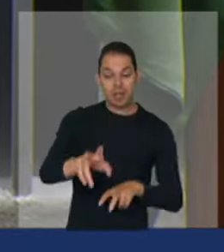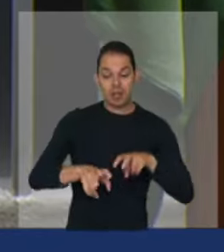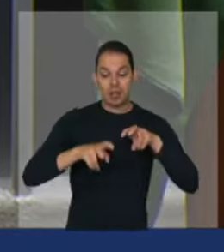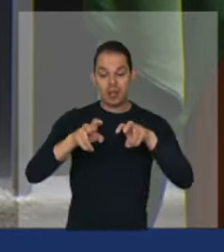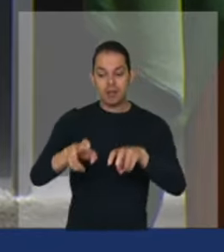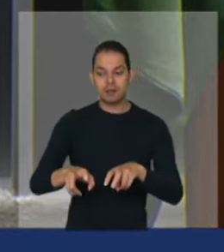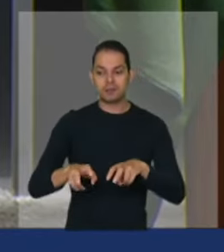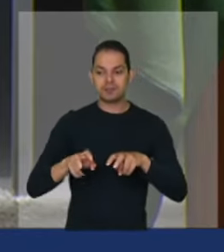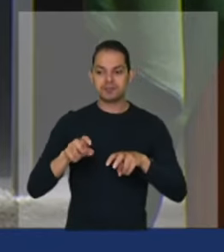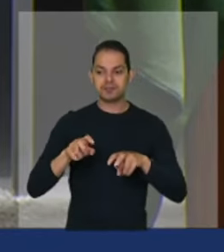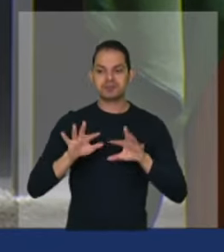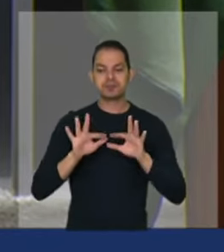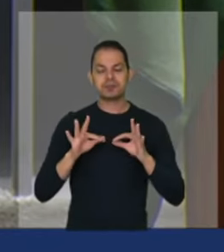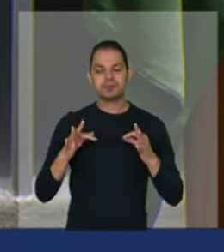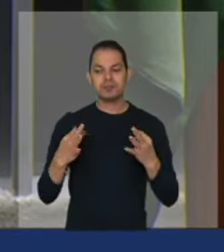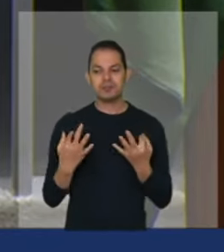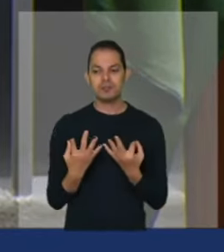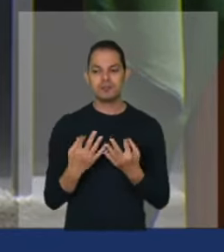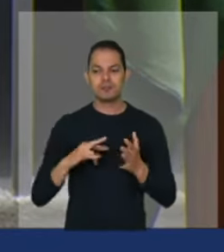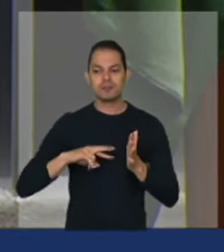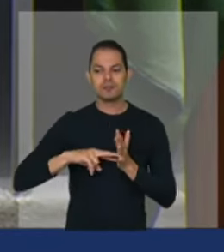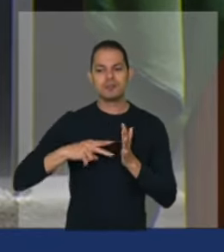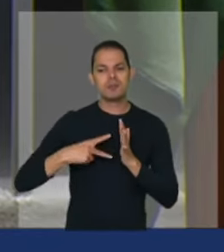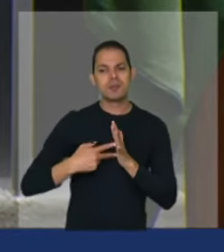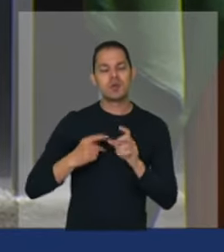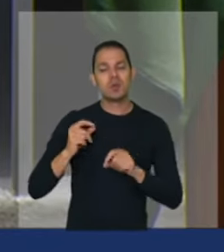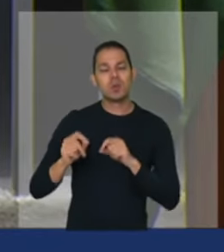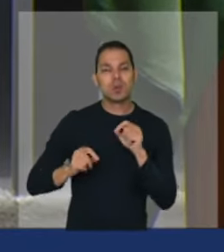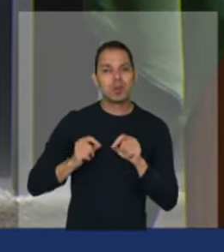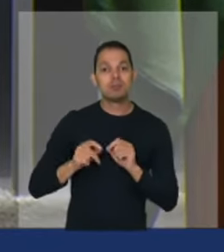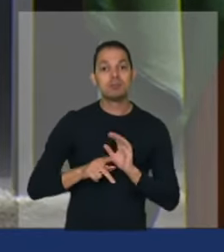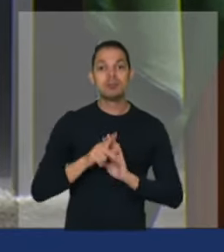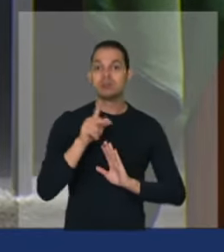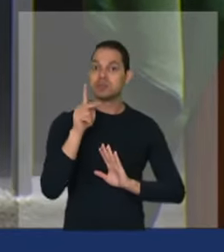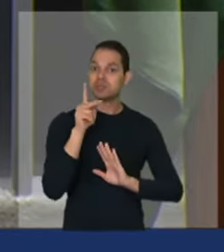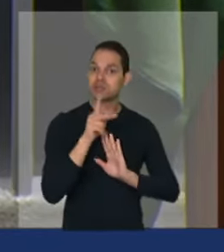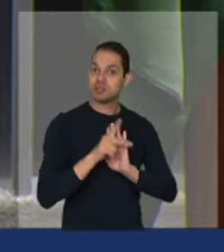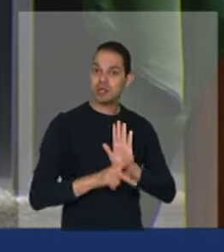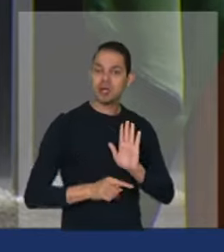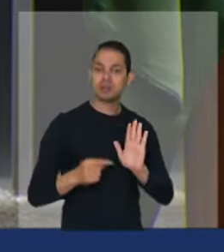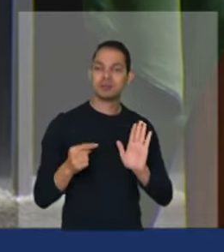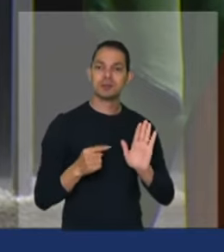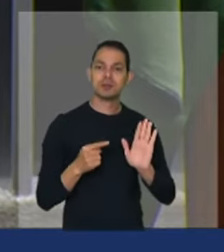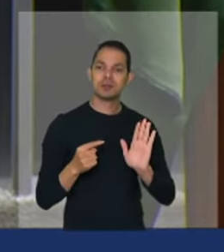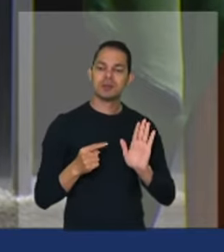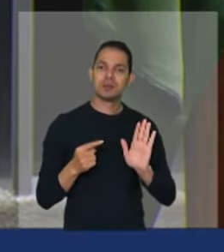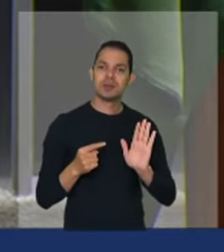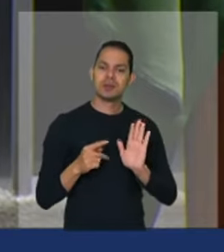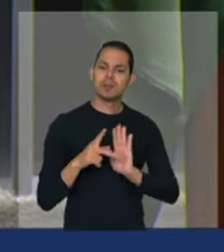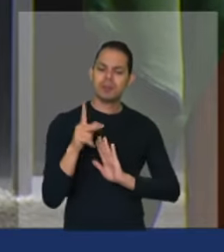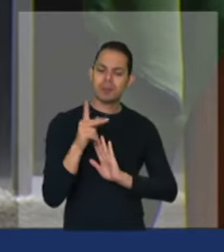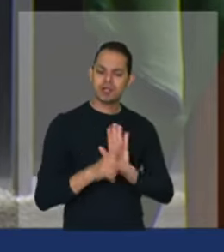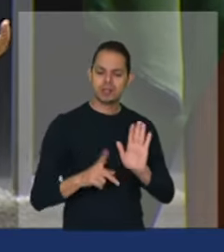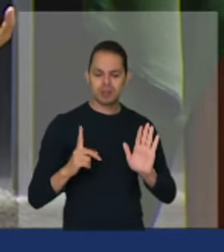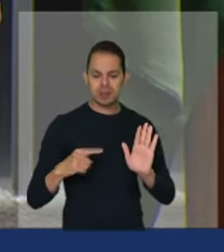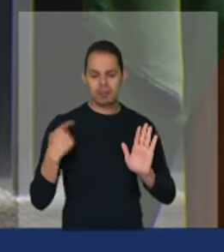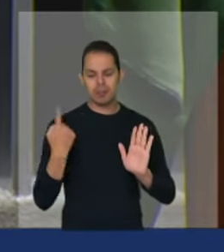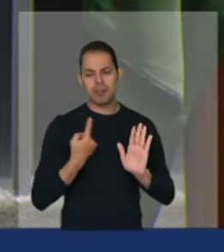que significa um projeto um projeto para que nós tenhamos a